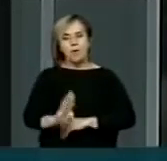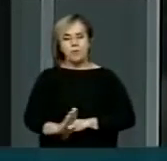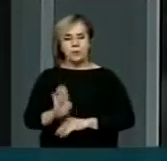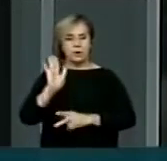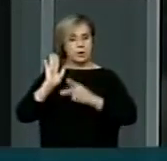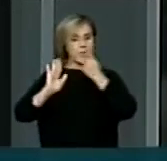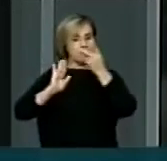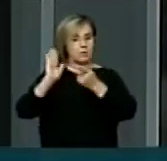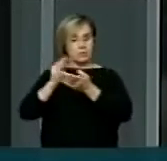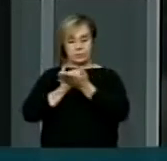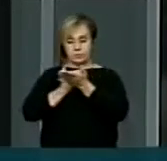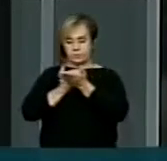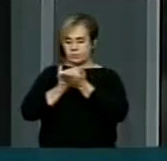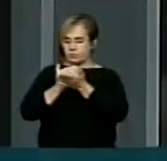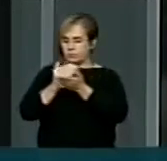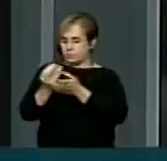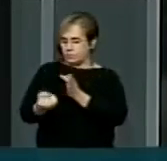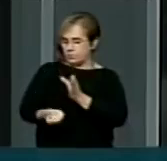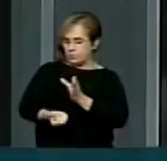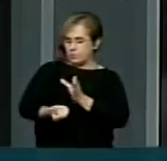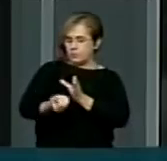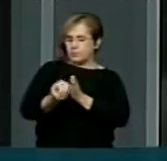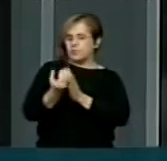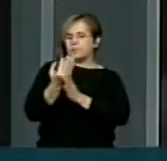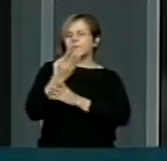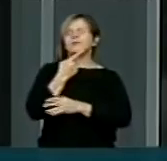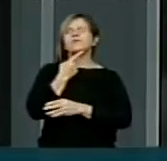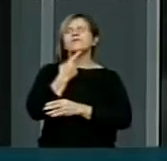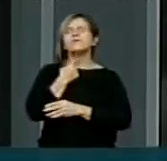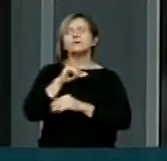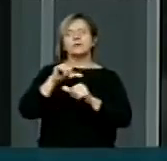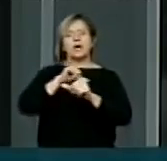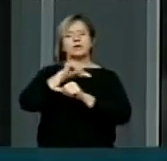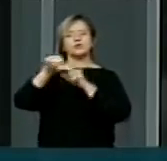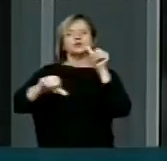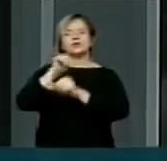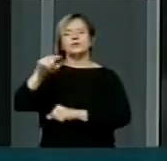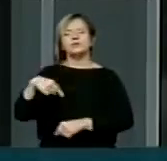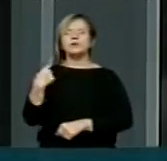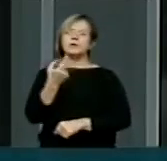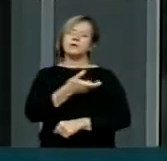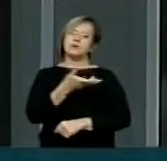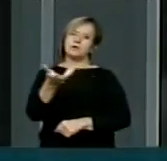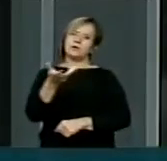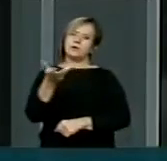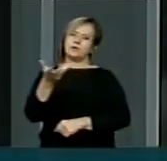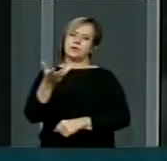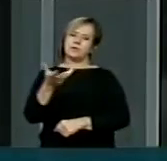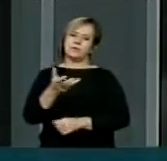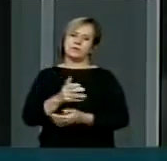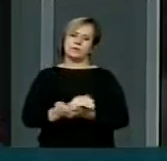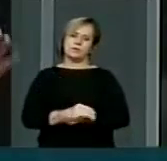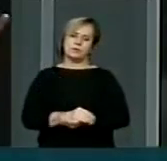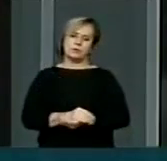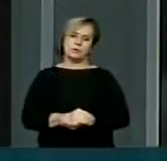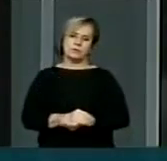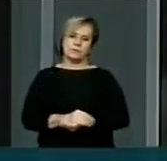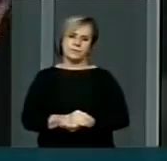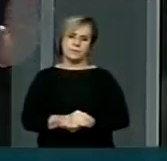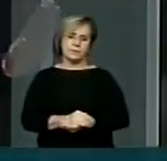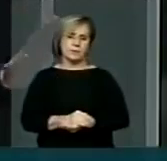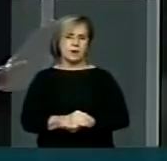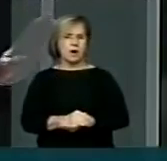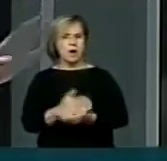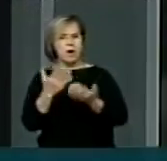nasce do desejo de mudanças que nós queremos para o nosso país e para o Brasil. Então, não